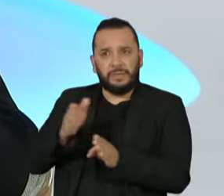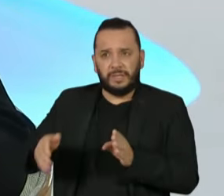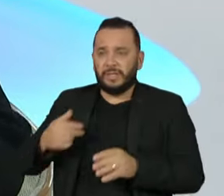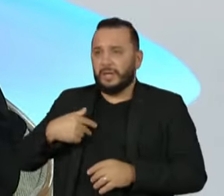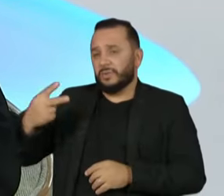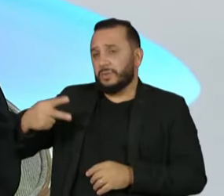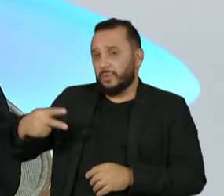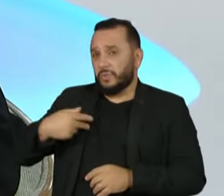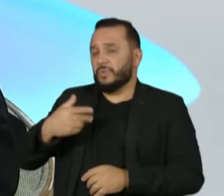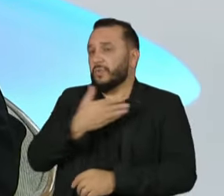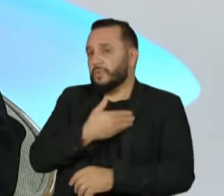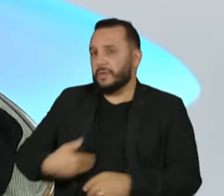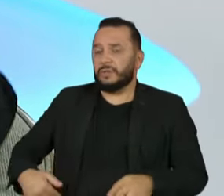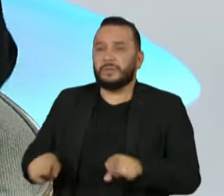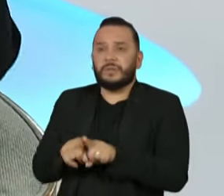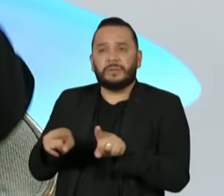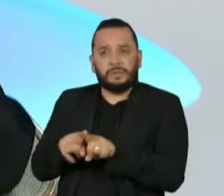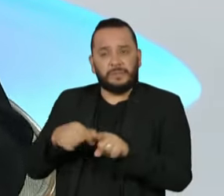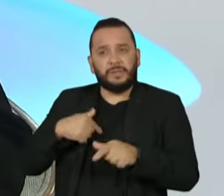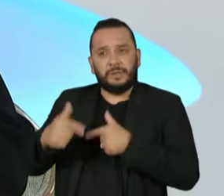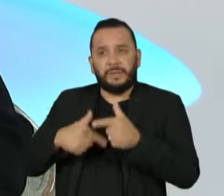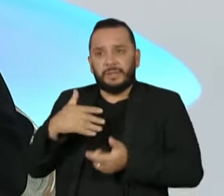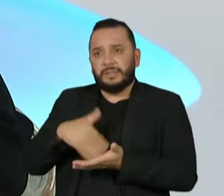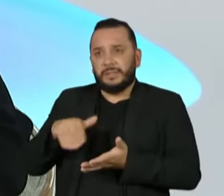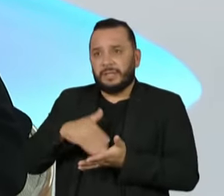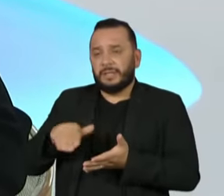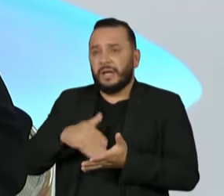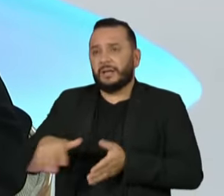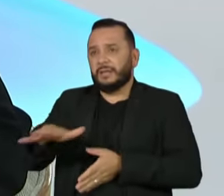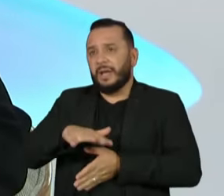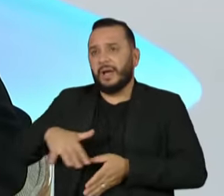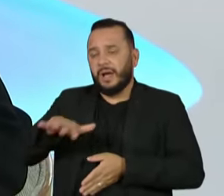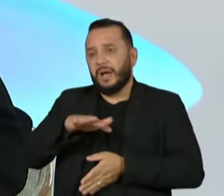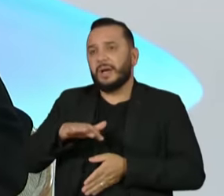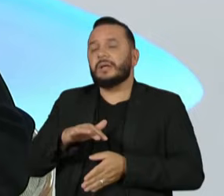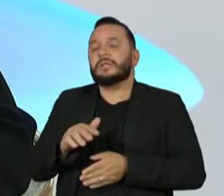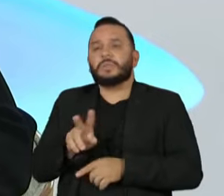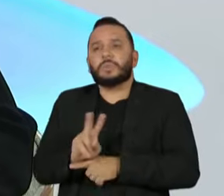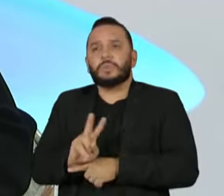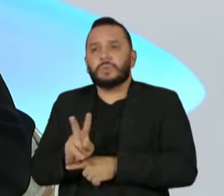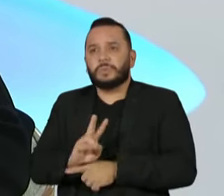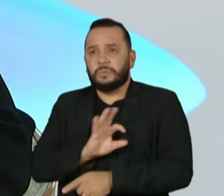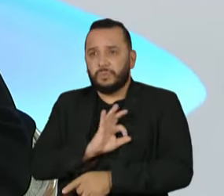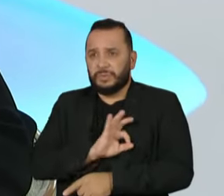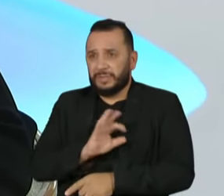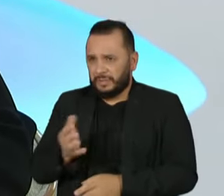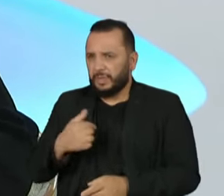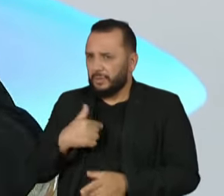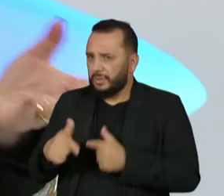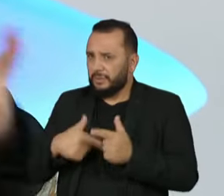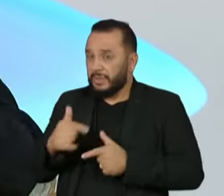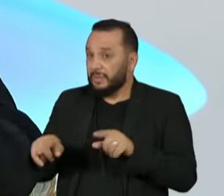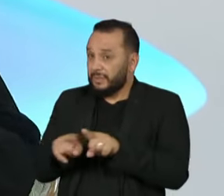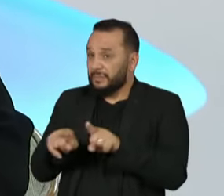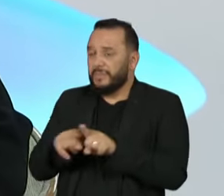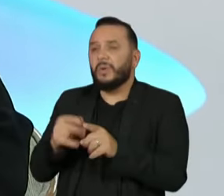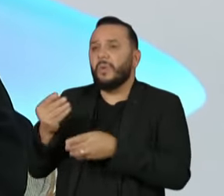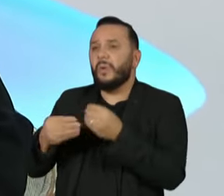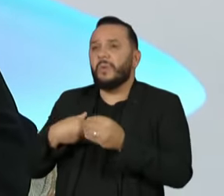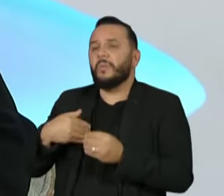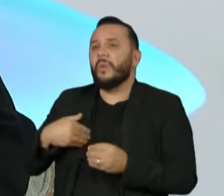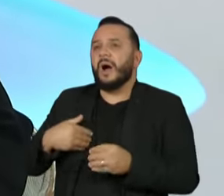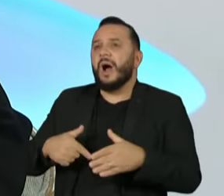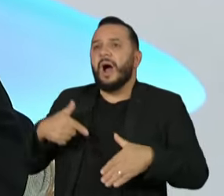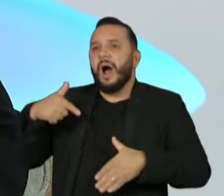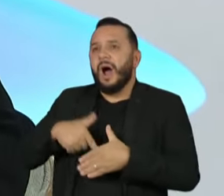atuei com o secretário de Segurança Pública e eu sei que a maior parte das armas e do tráfico de drogas entrava pelo meu